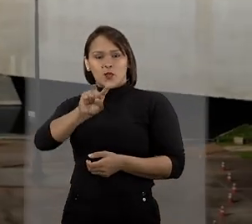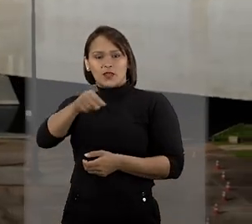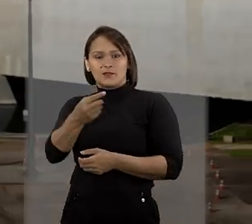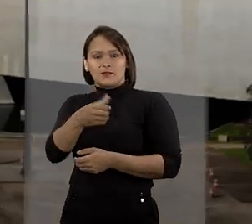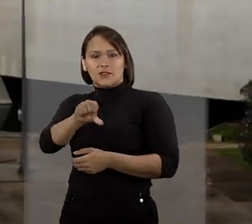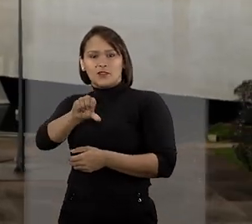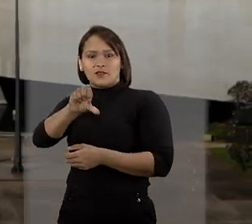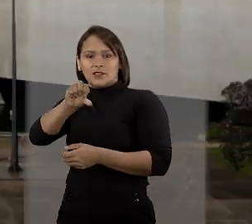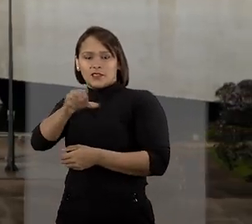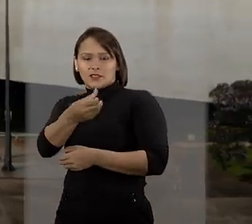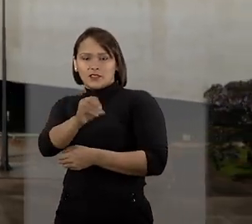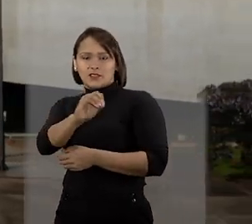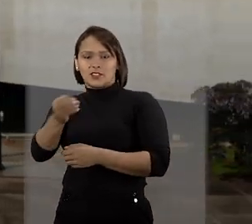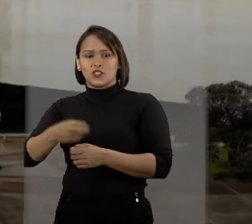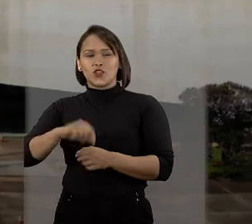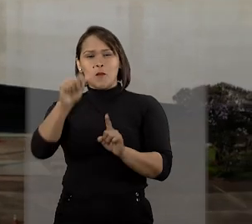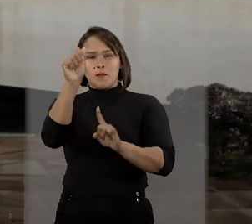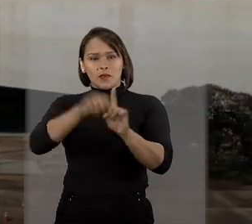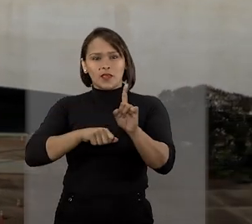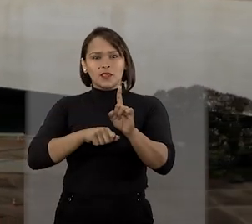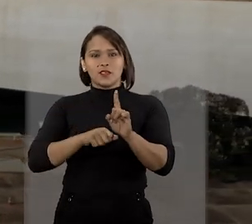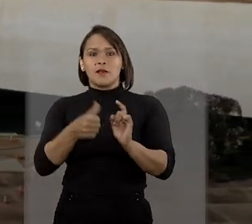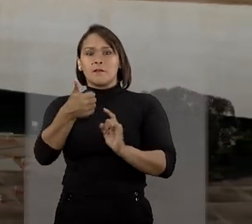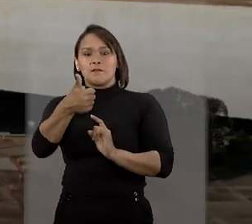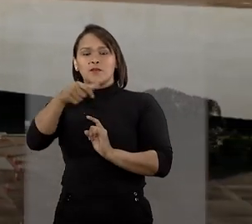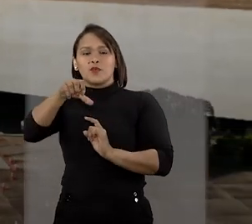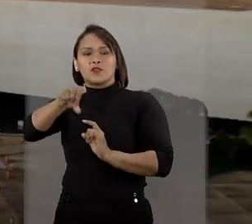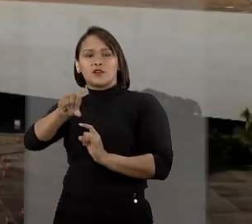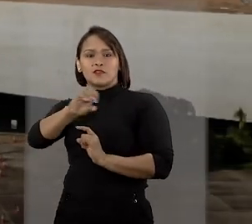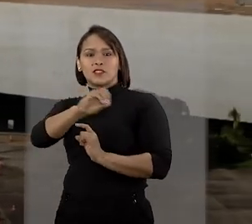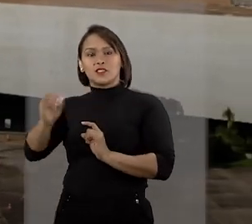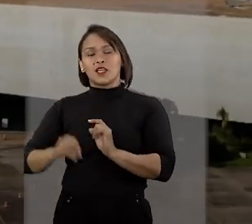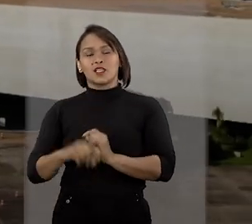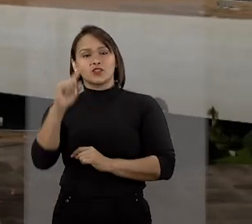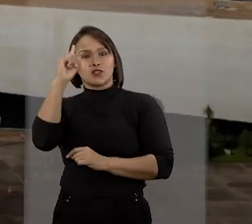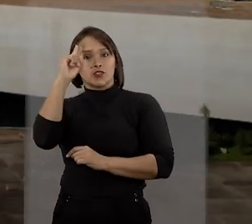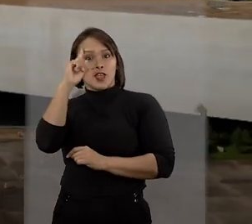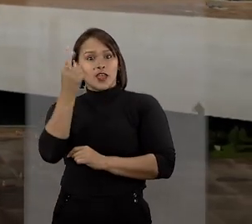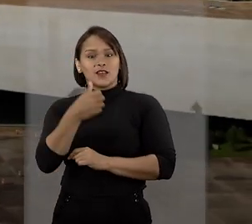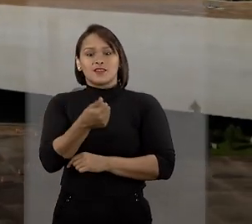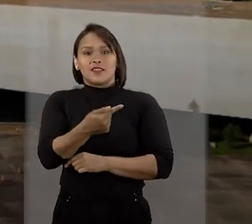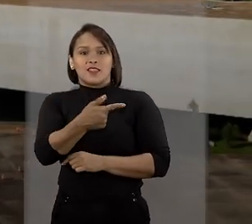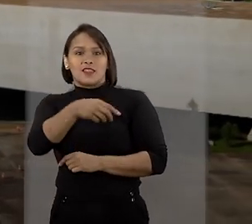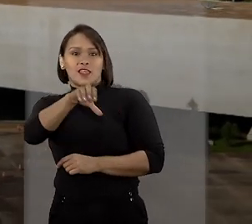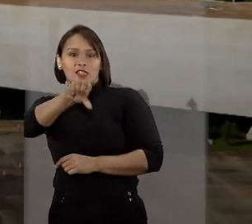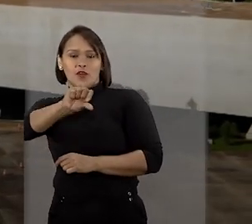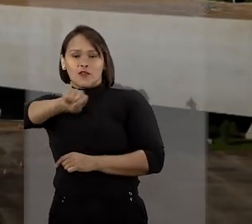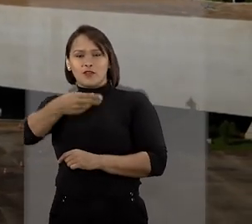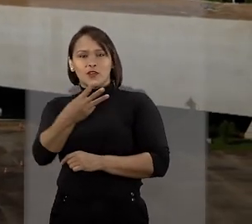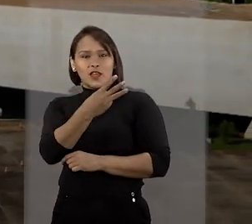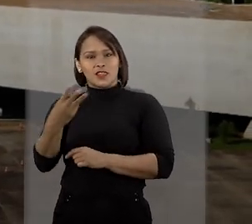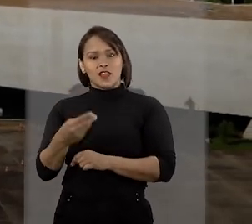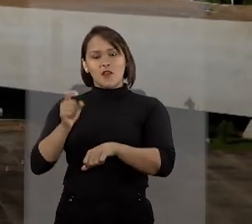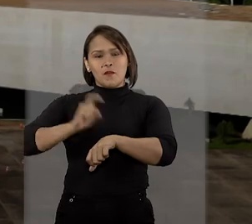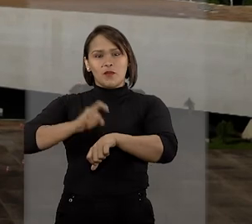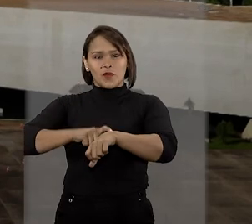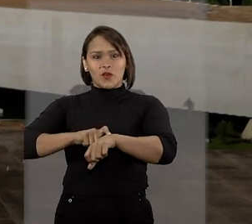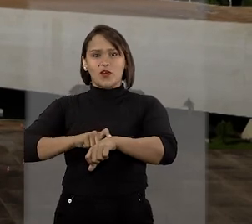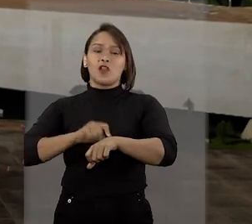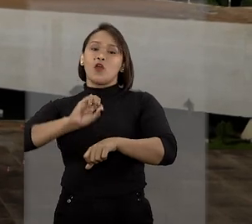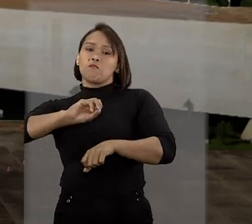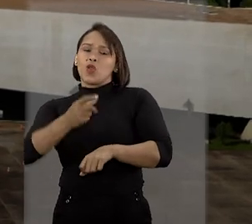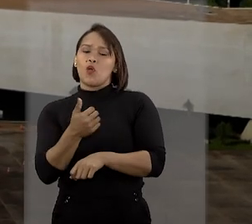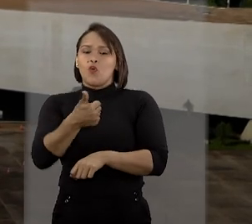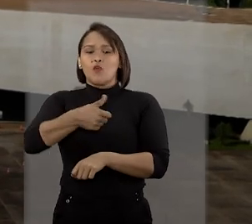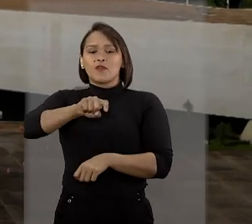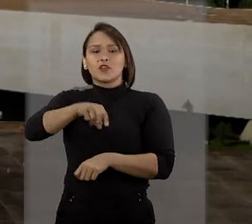57.900 decisões por mês, 1.900 por dia, 79,3 por